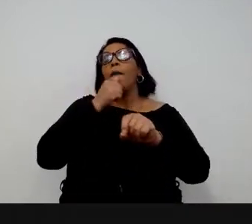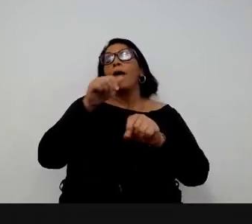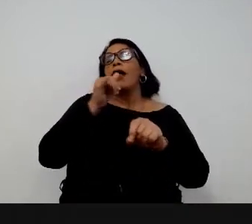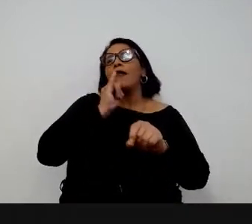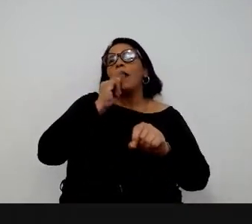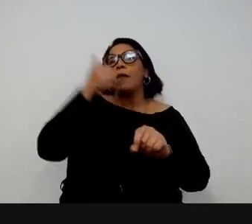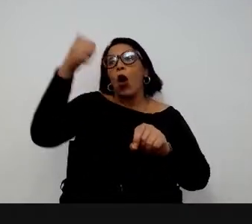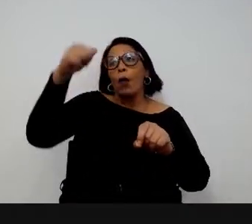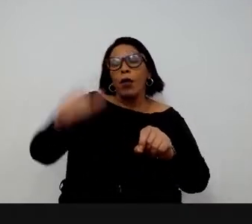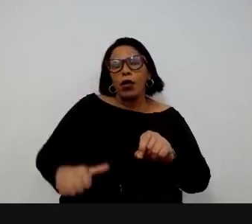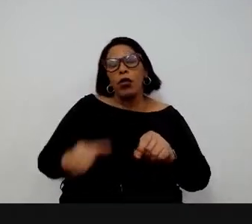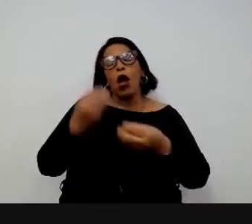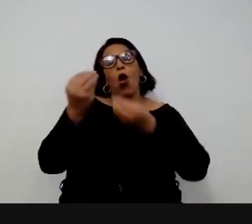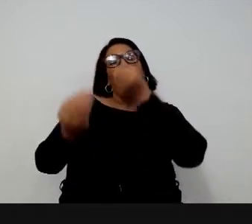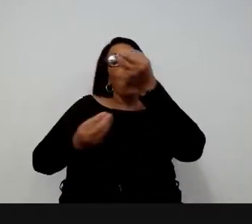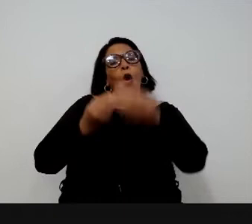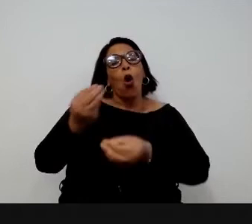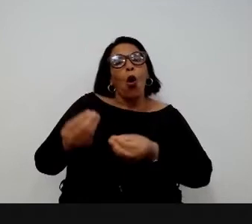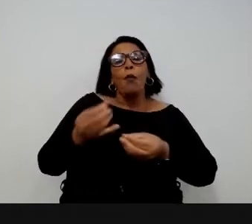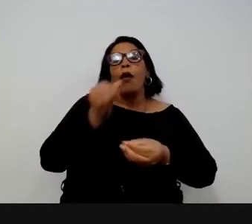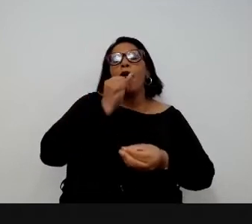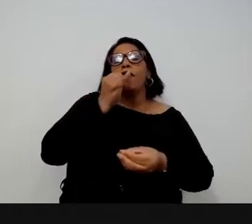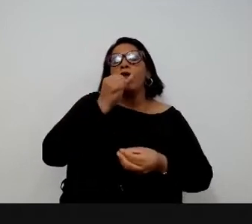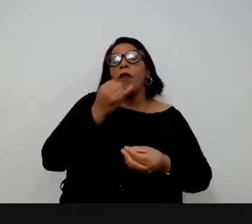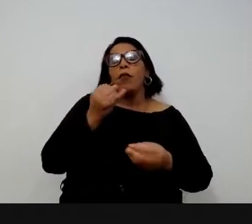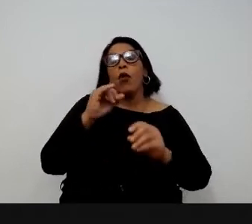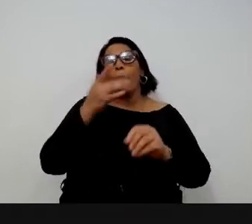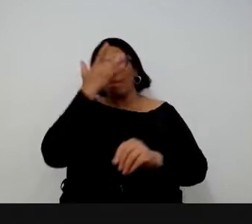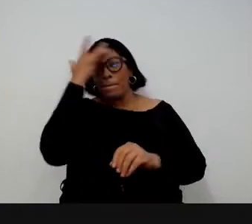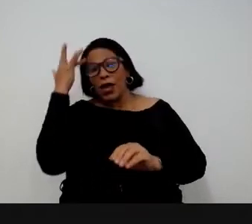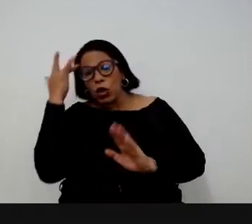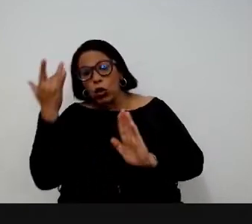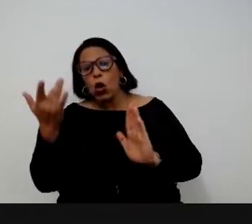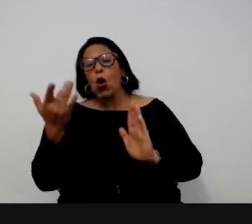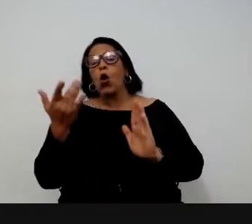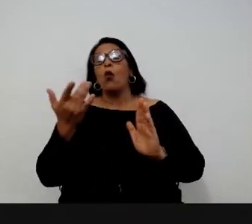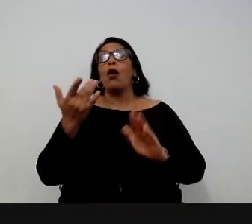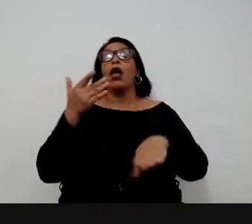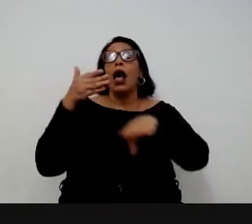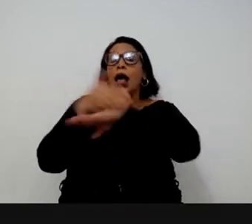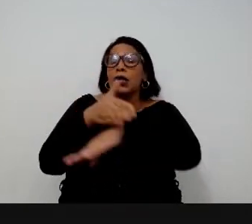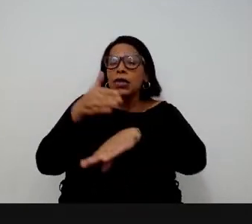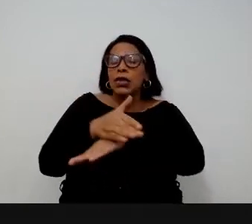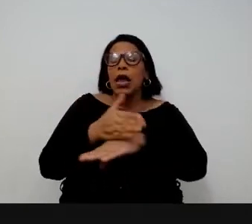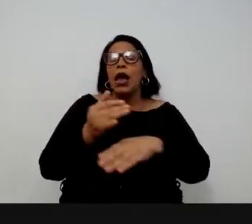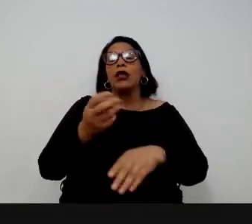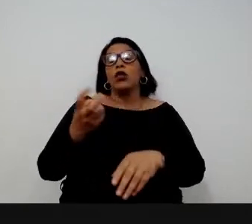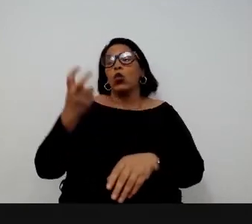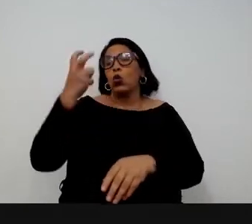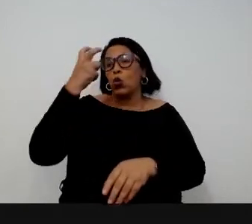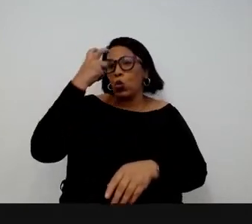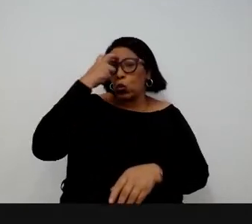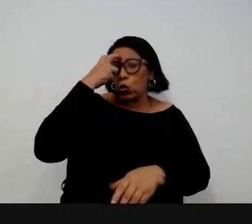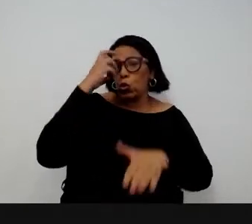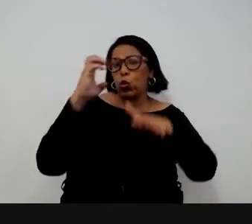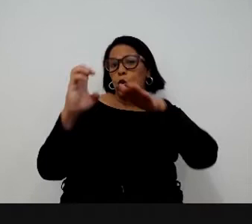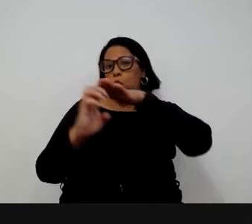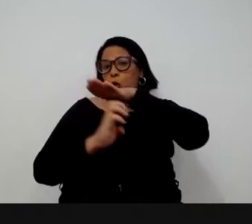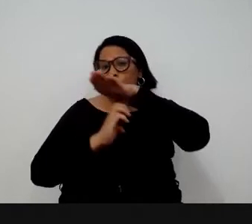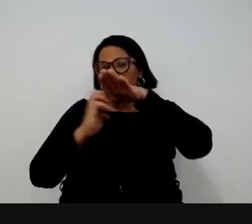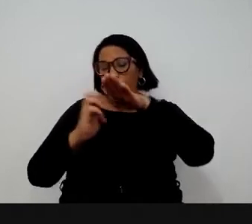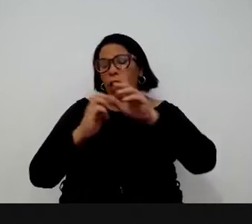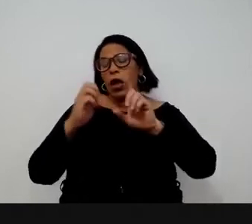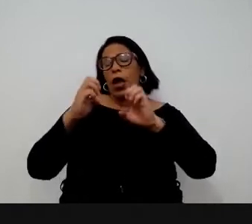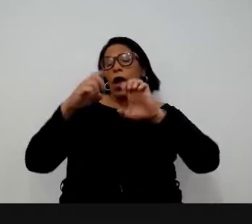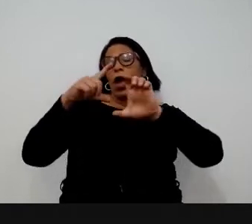qualidade em ambiente regulatório, em capital humano, em acesso a capital, em cultura empreendedora, que a